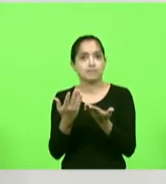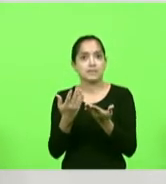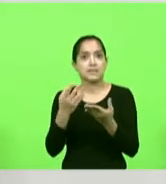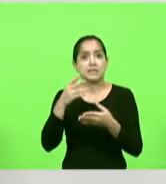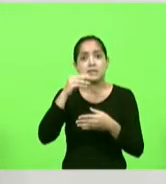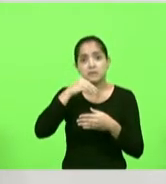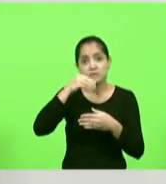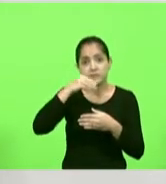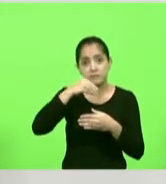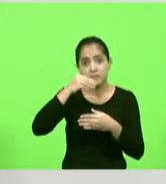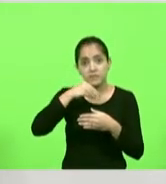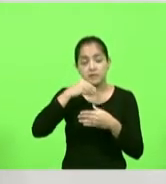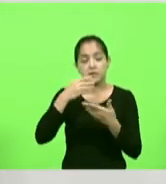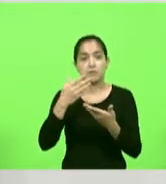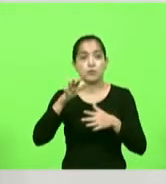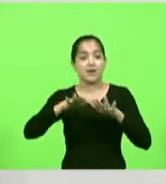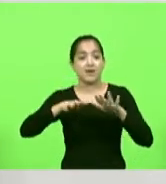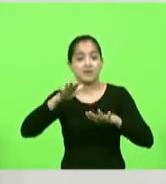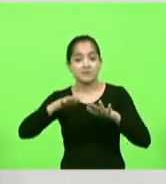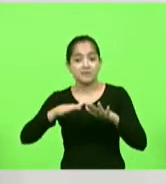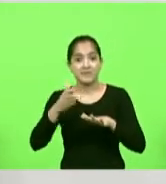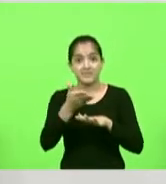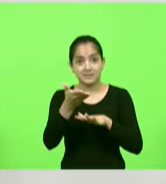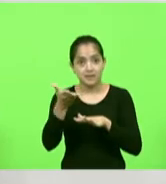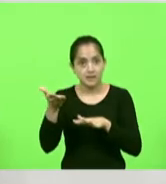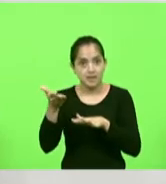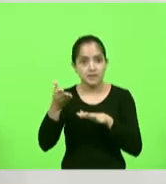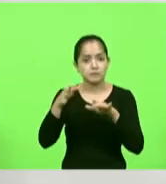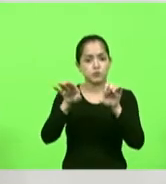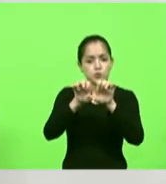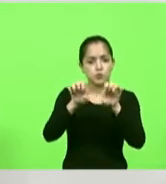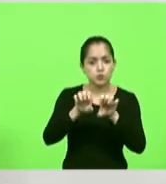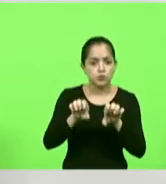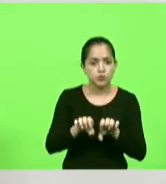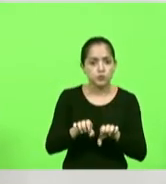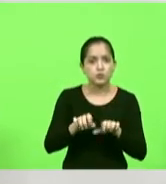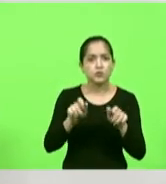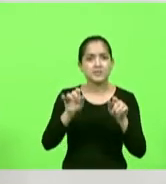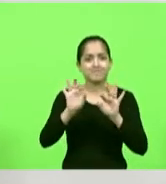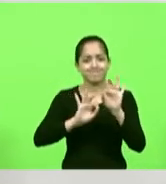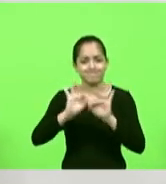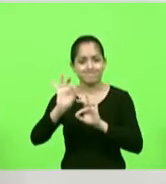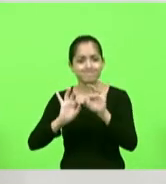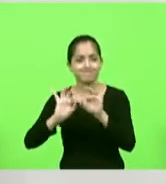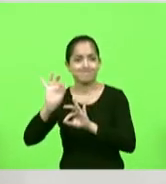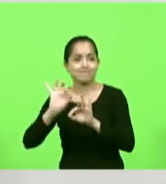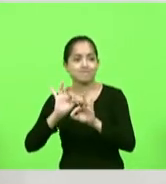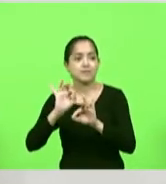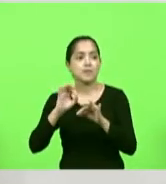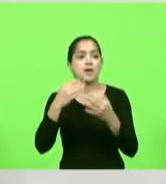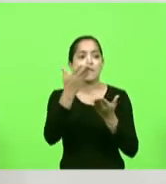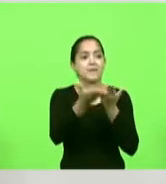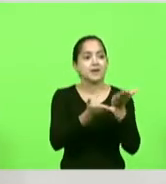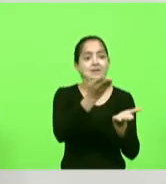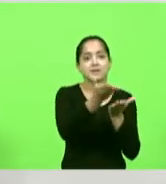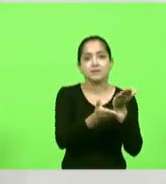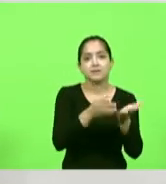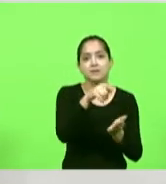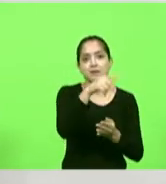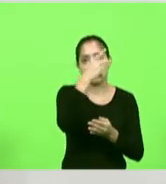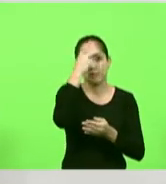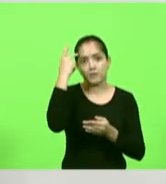muitas vezes, eles não têm a estrutura necessária para atender o paciente.